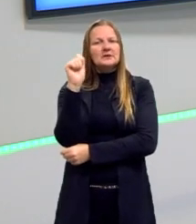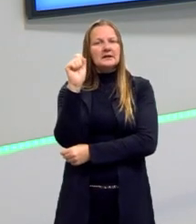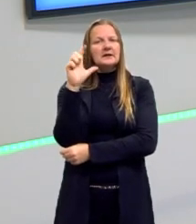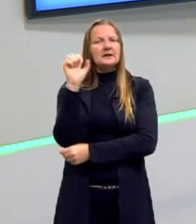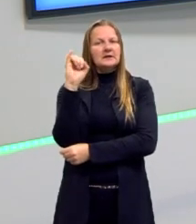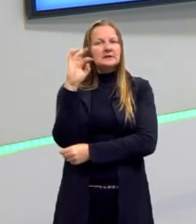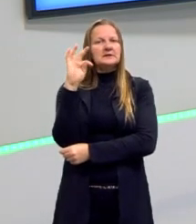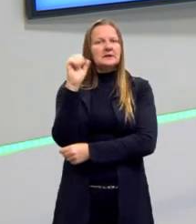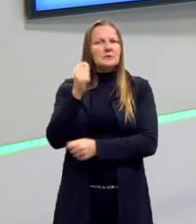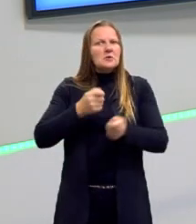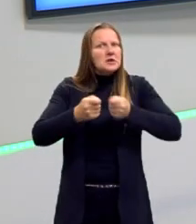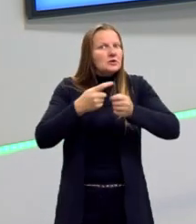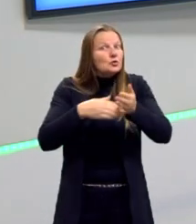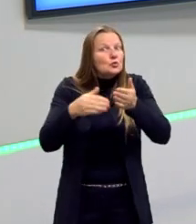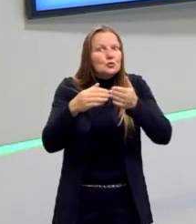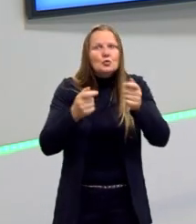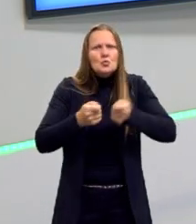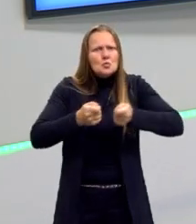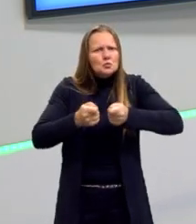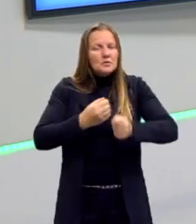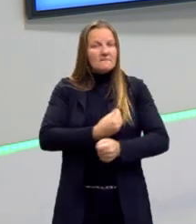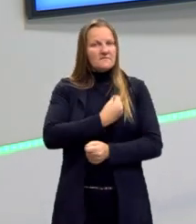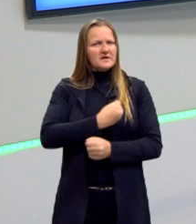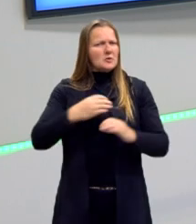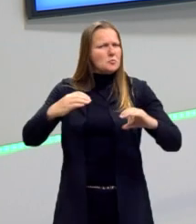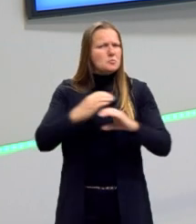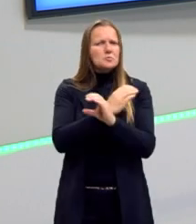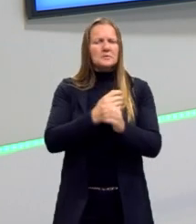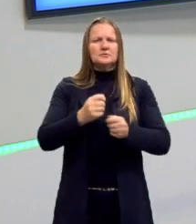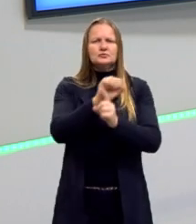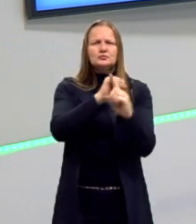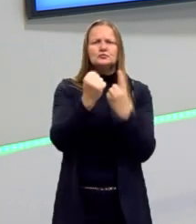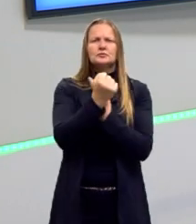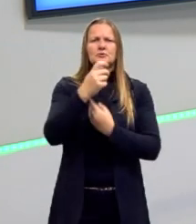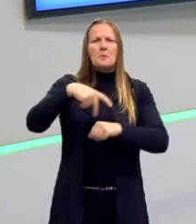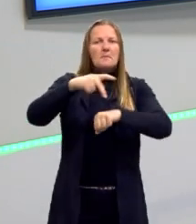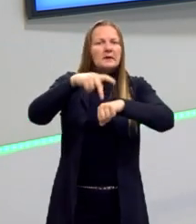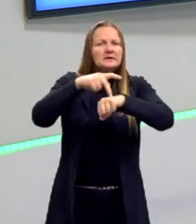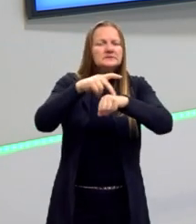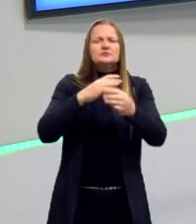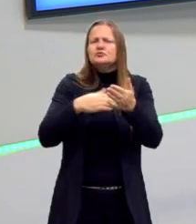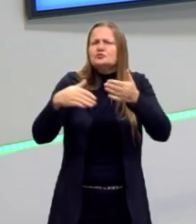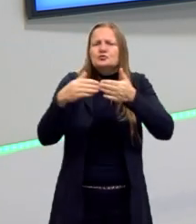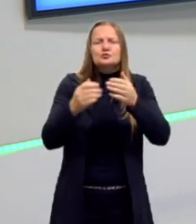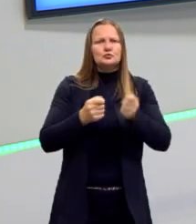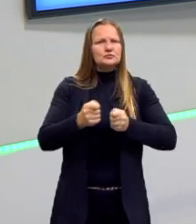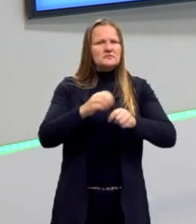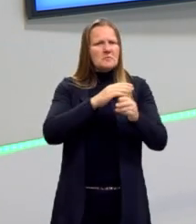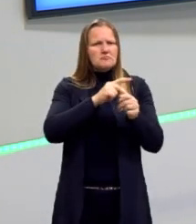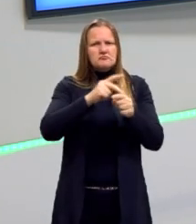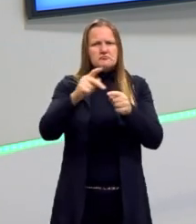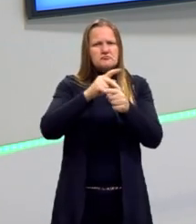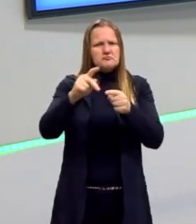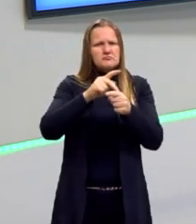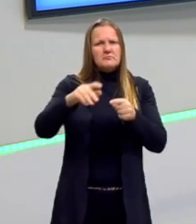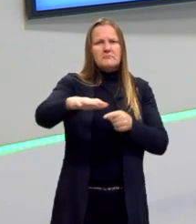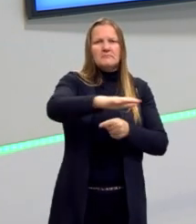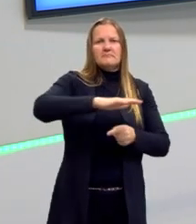forma na totalidade da vida, na totalidade da sociedade, do país, né, e tenta uniformizar ela.